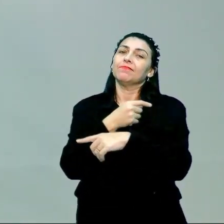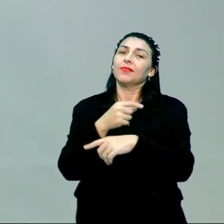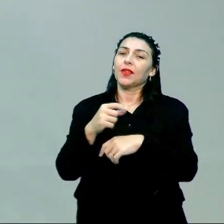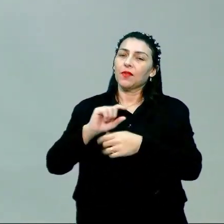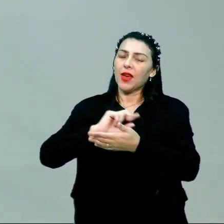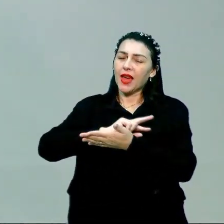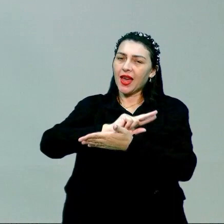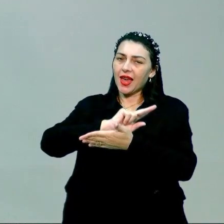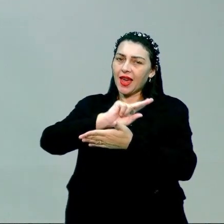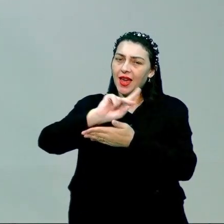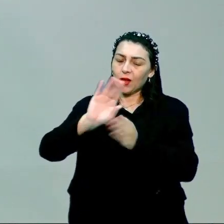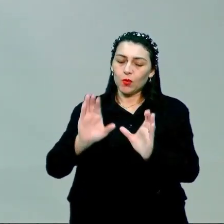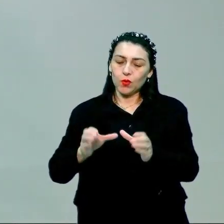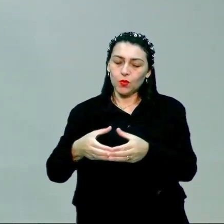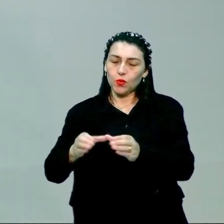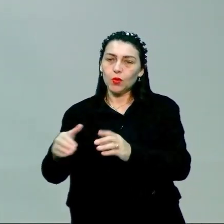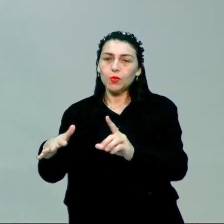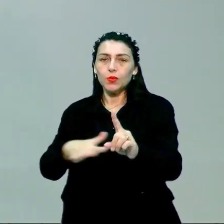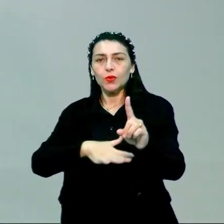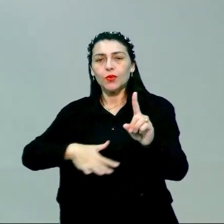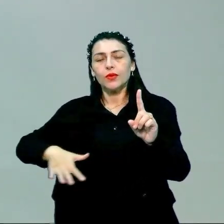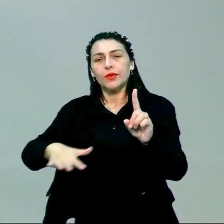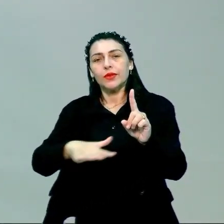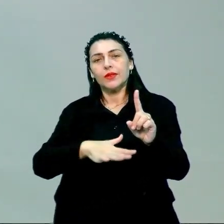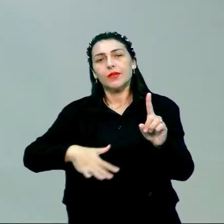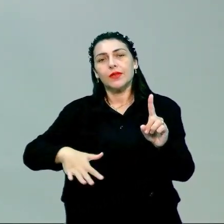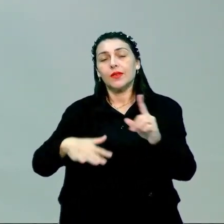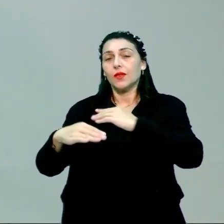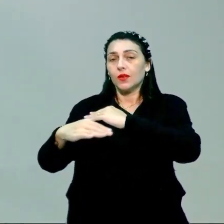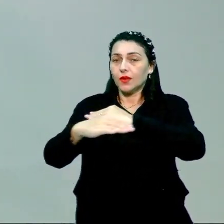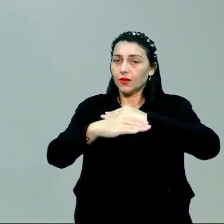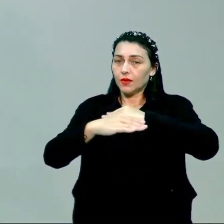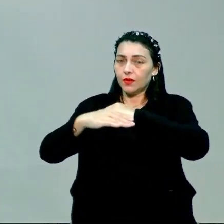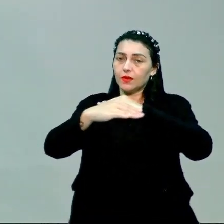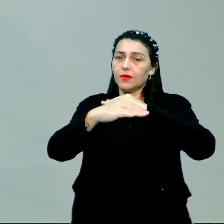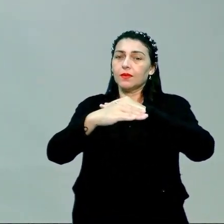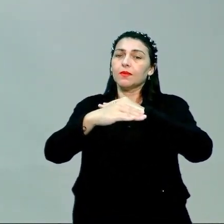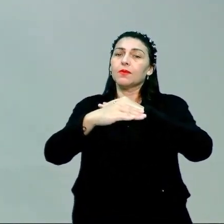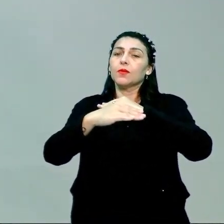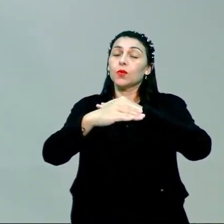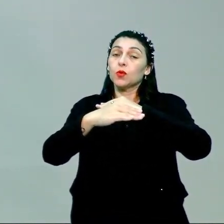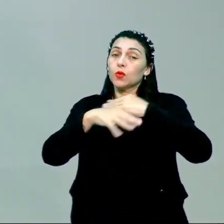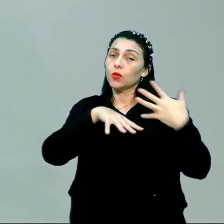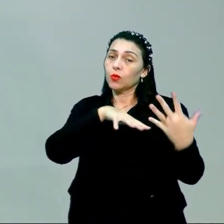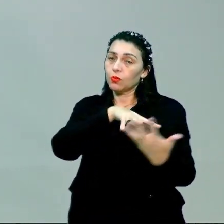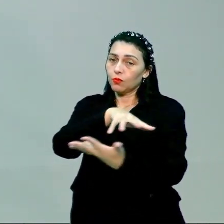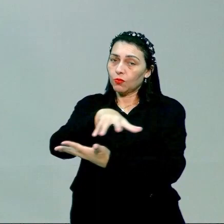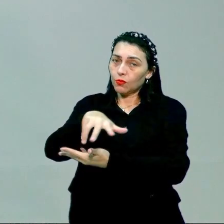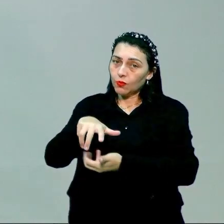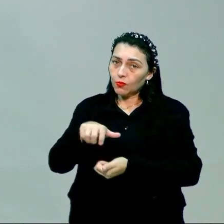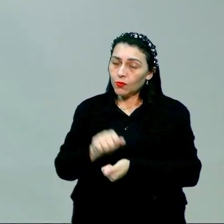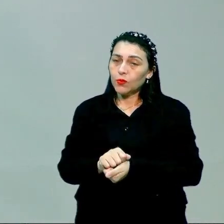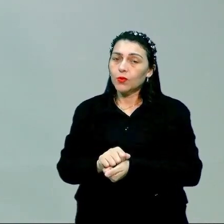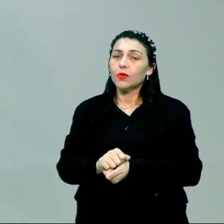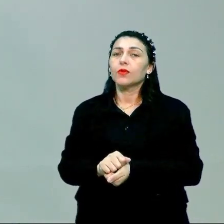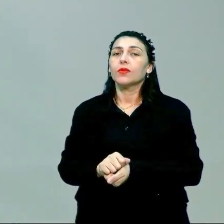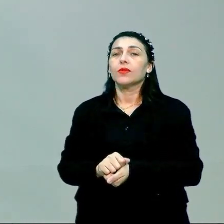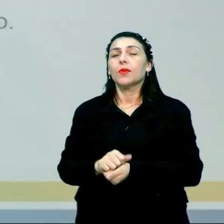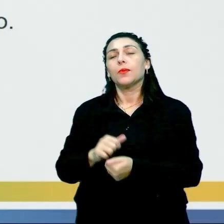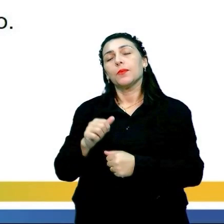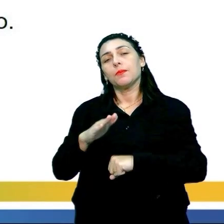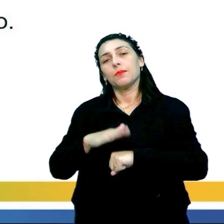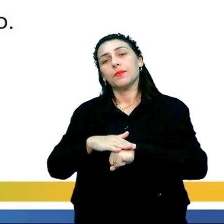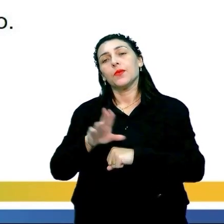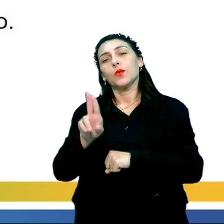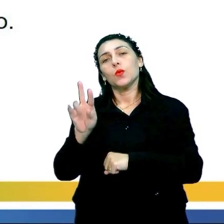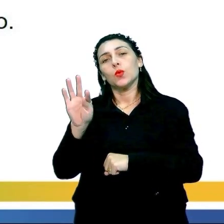muitas esferas sociais, o que torna a igualdade social no mundo, não apenas no Brasil, mas no